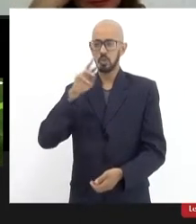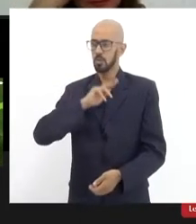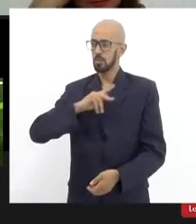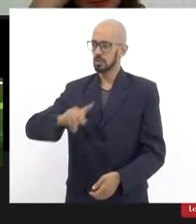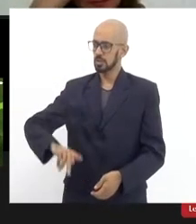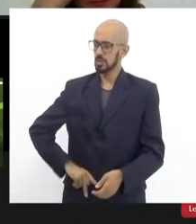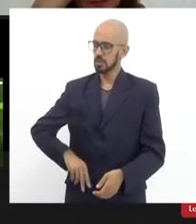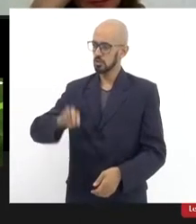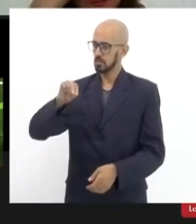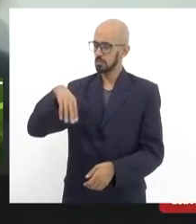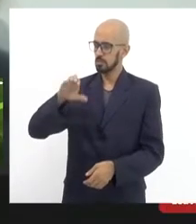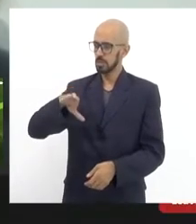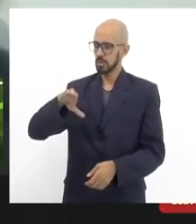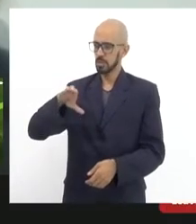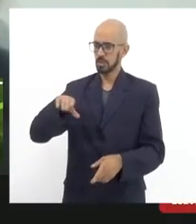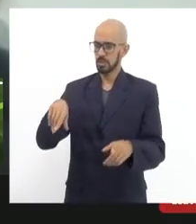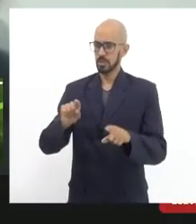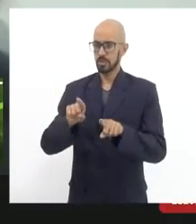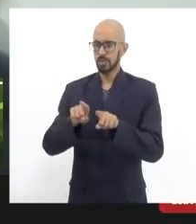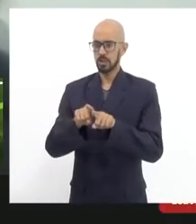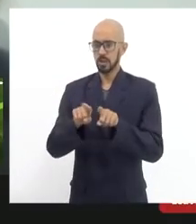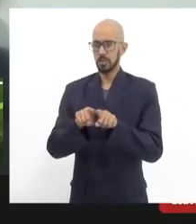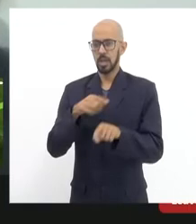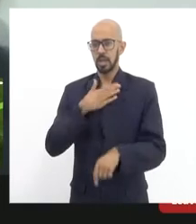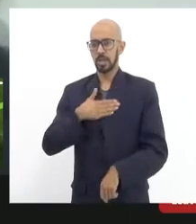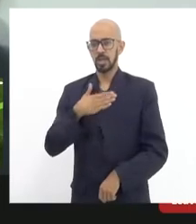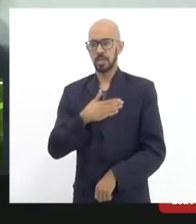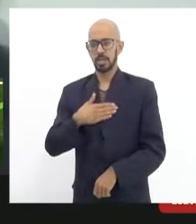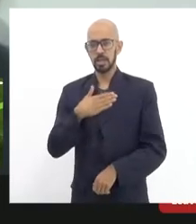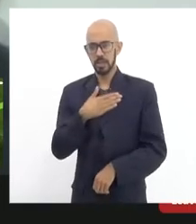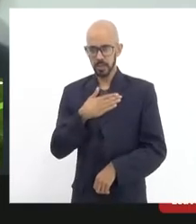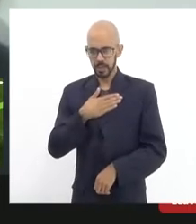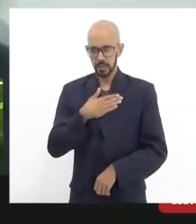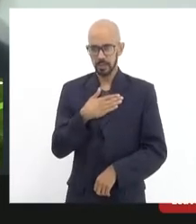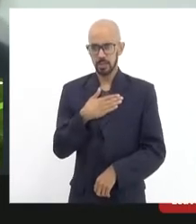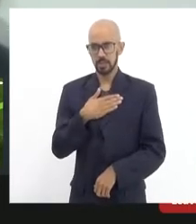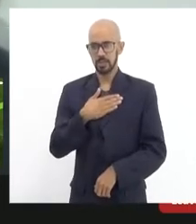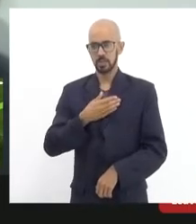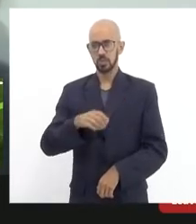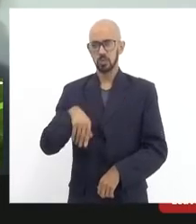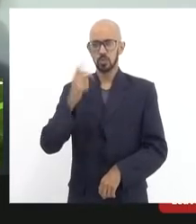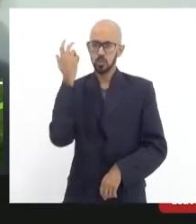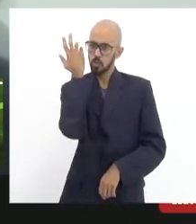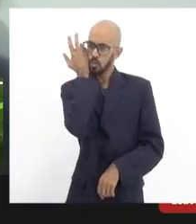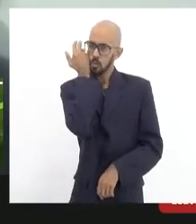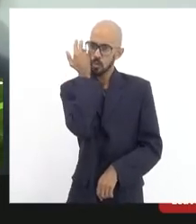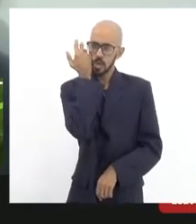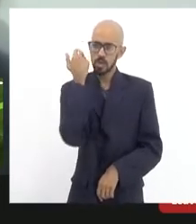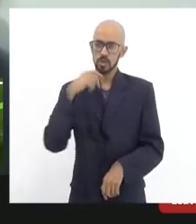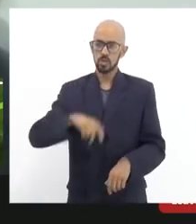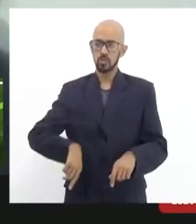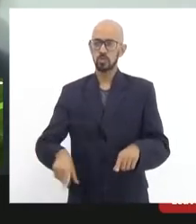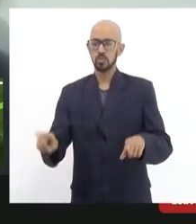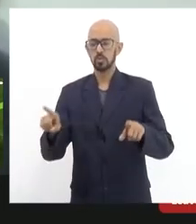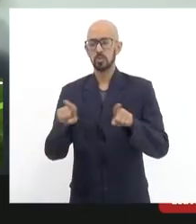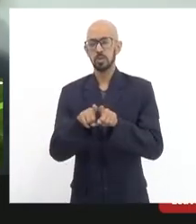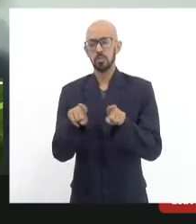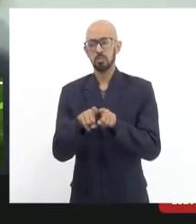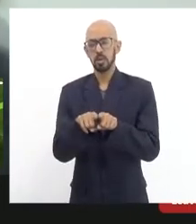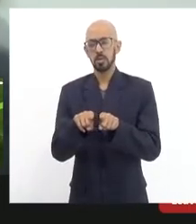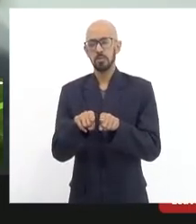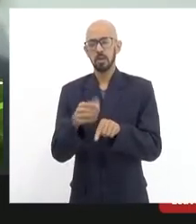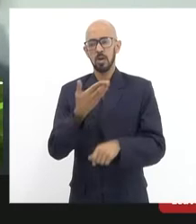Lins, estimado e querido imperiano de Félio Amar Coelho, meu querido companheiro